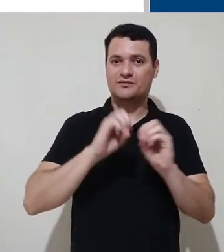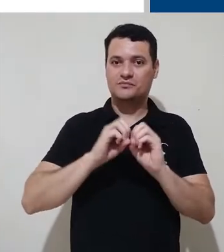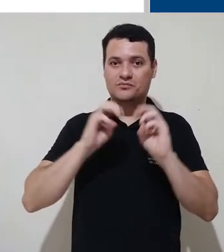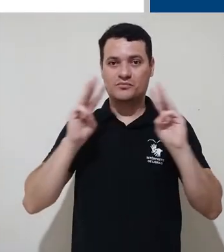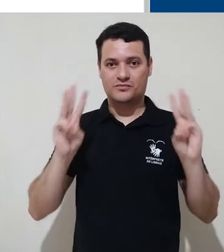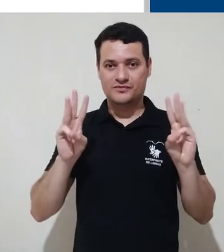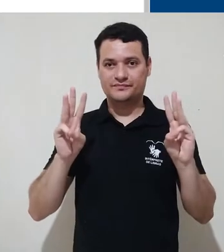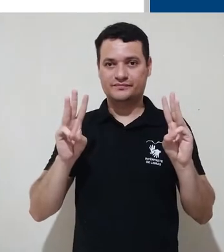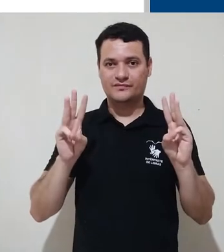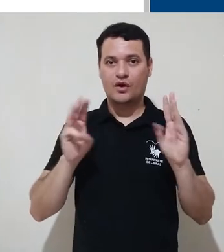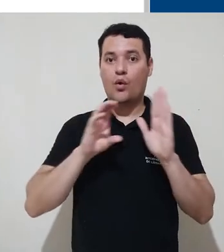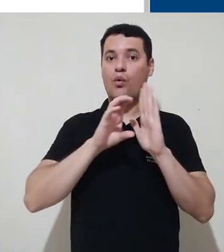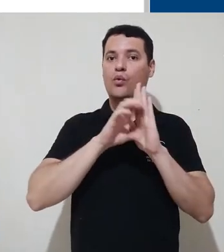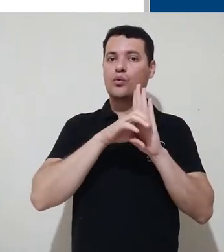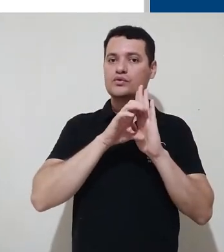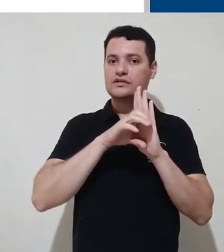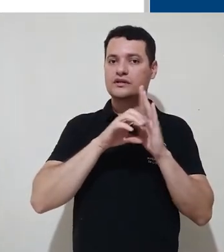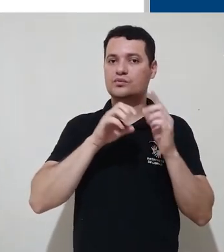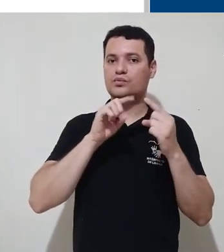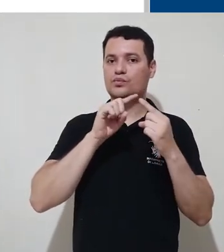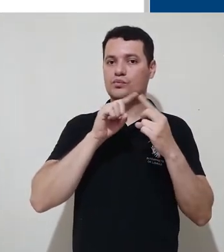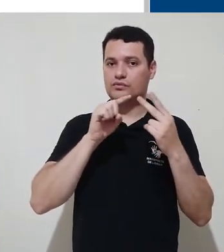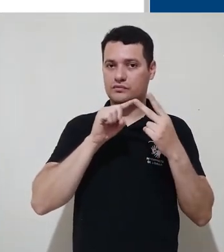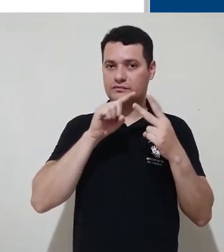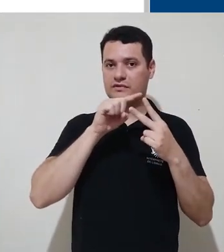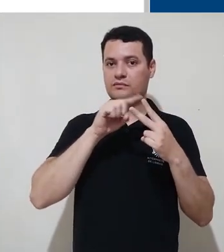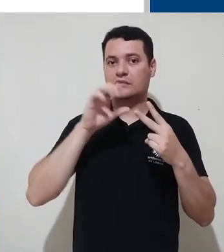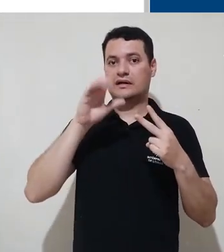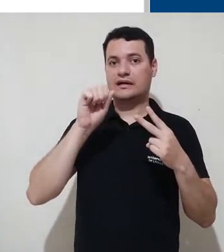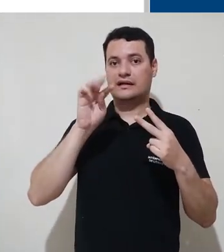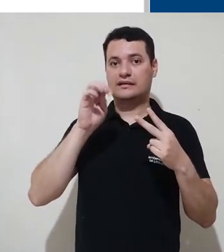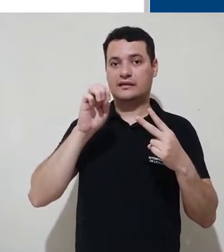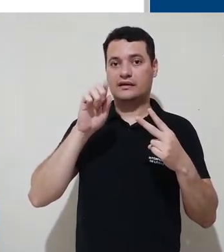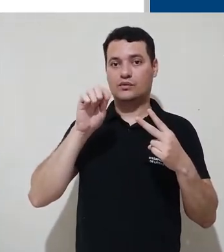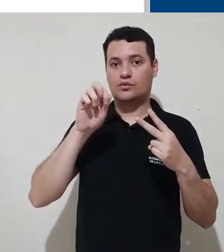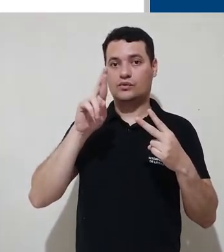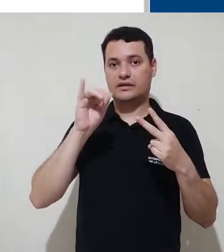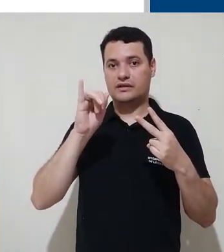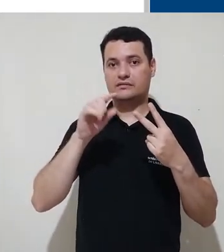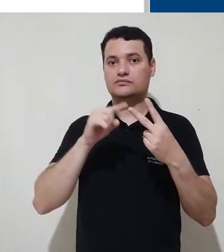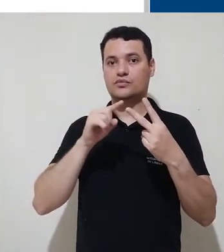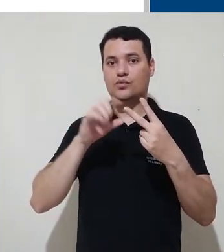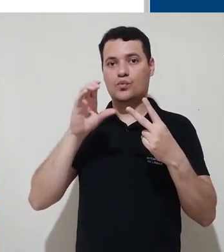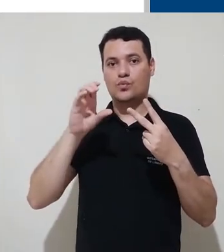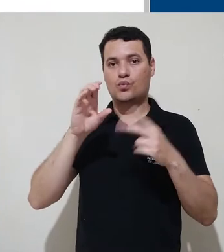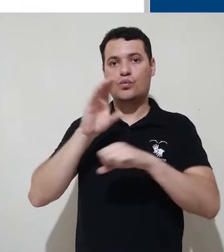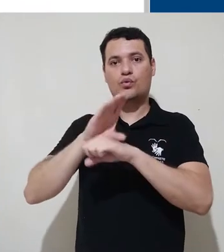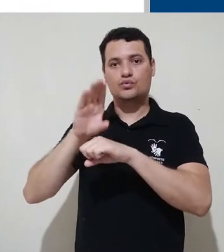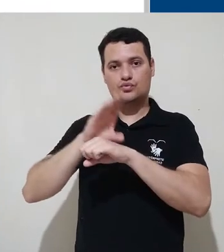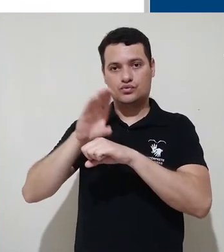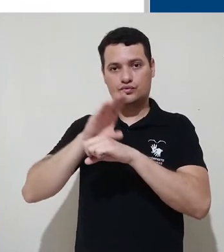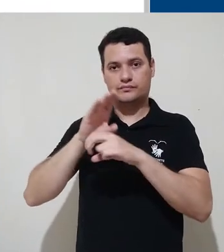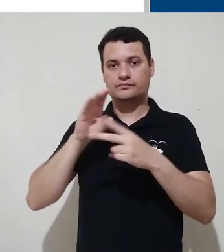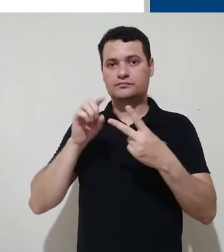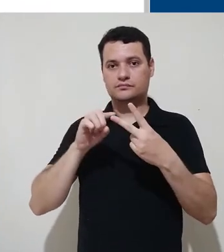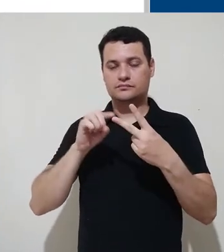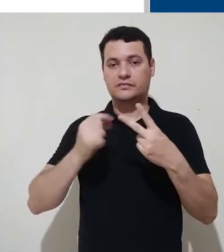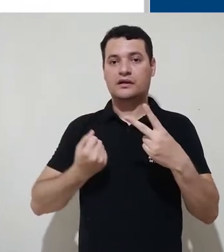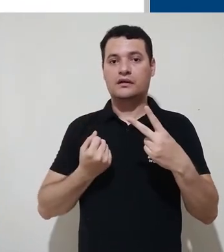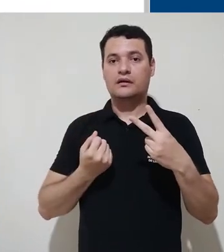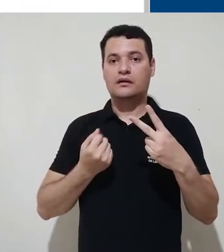plataforma Moodle. Os conceitos de categoria e curso. O que é uma categoria?